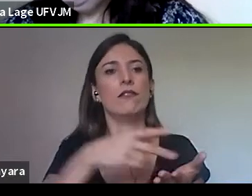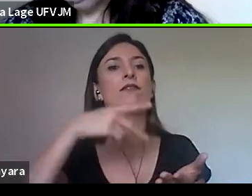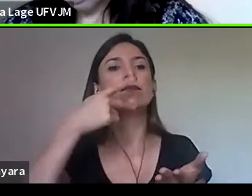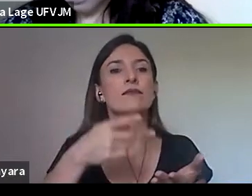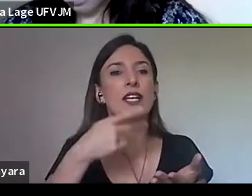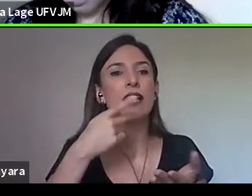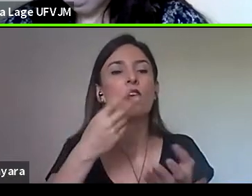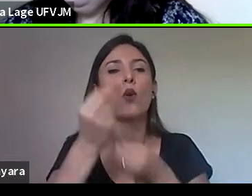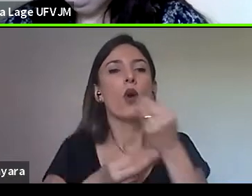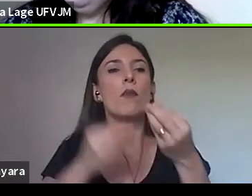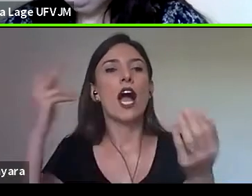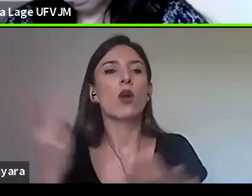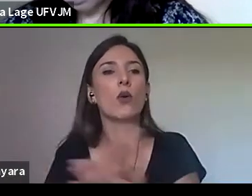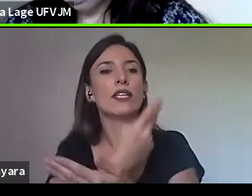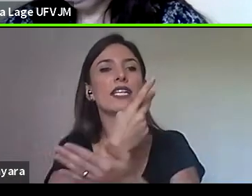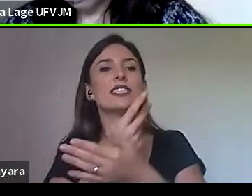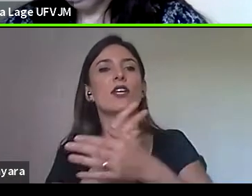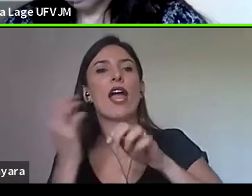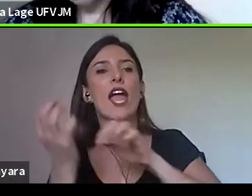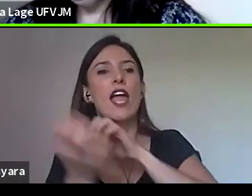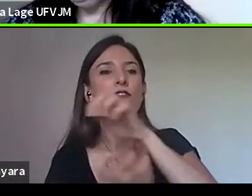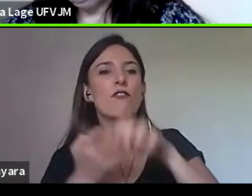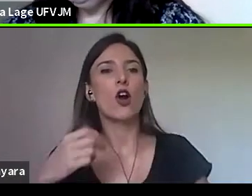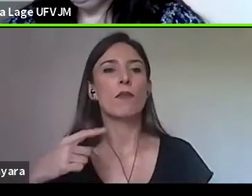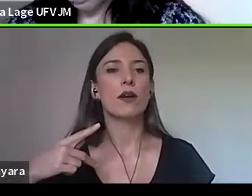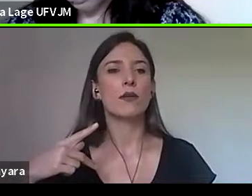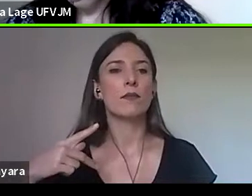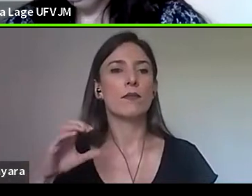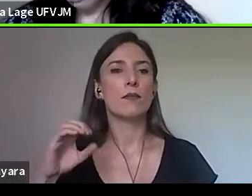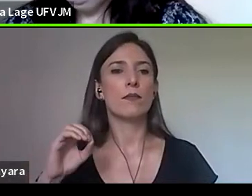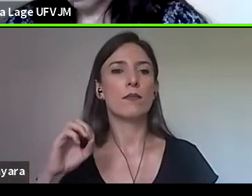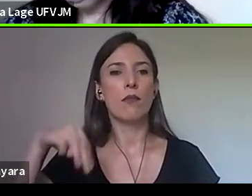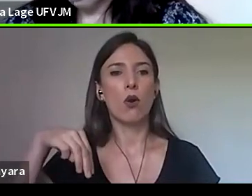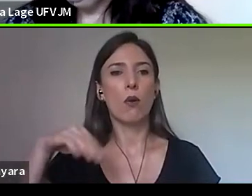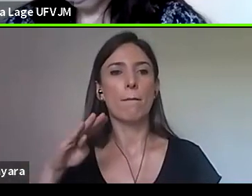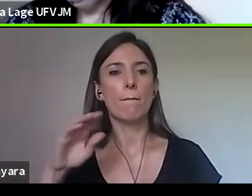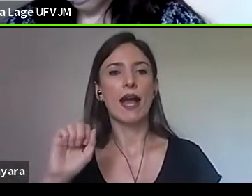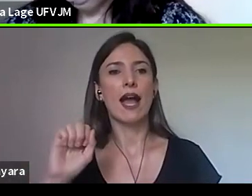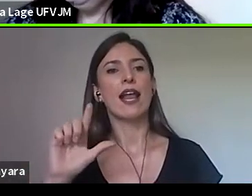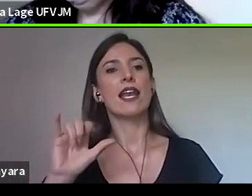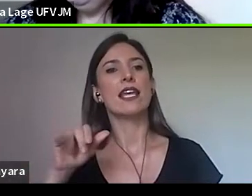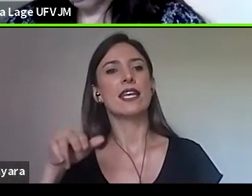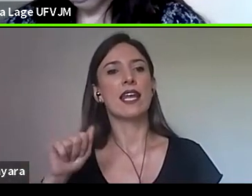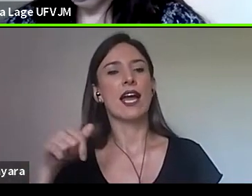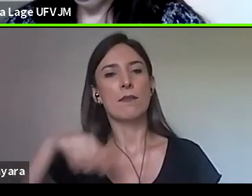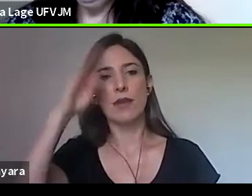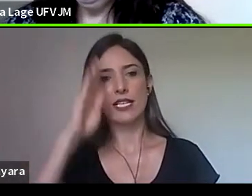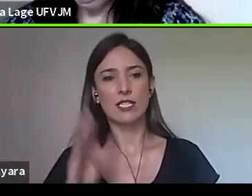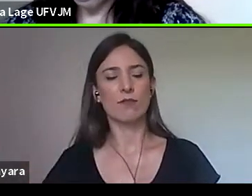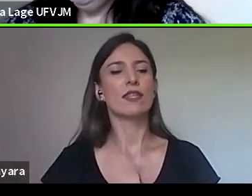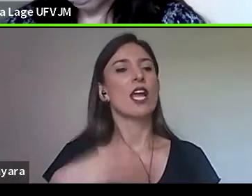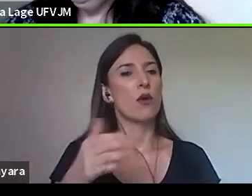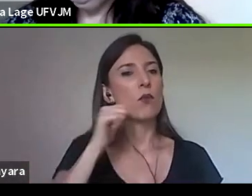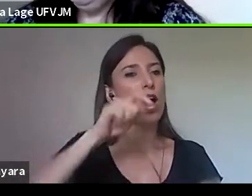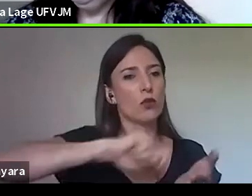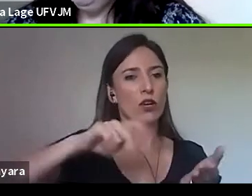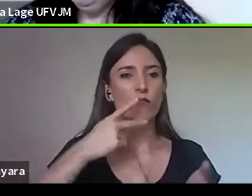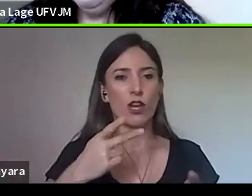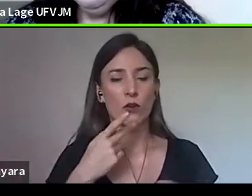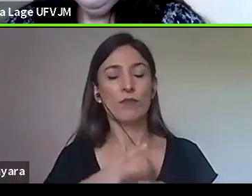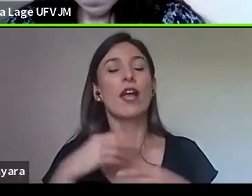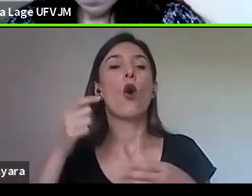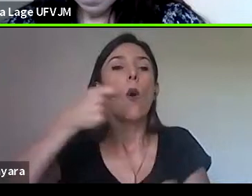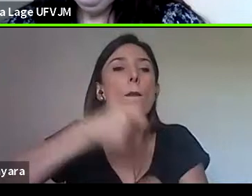né? Então, a Tereza pode dizer assim, tornava-se obrigação do Estado garantir a educação